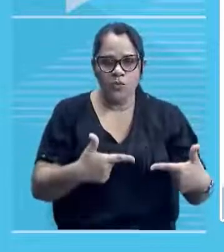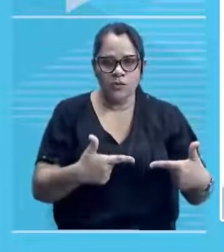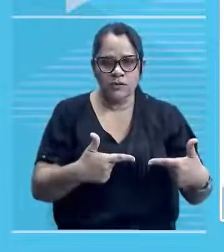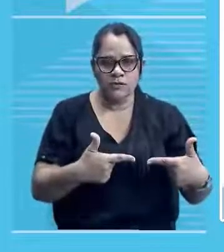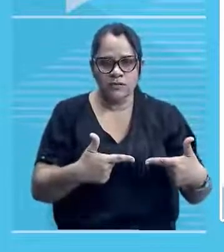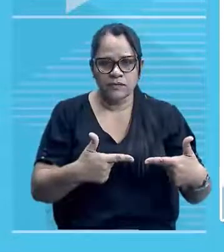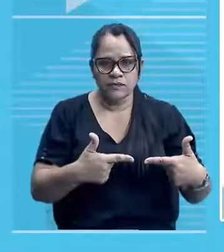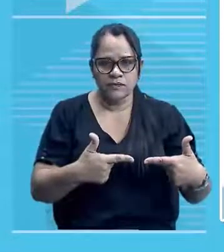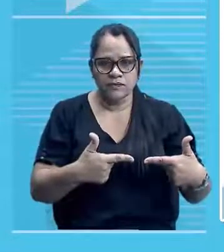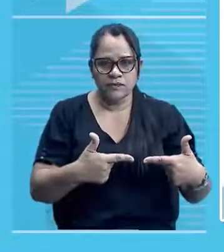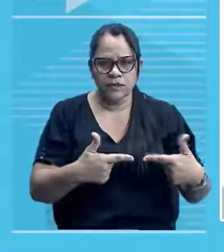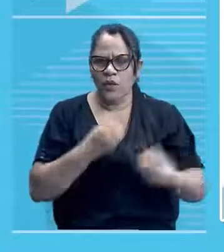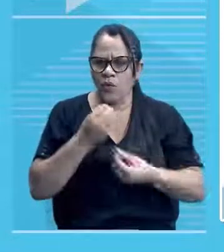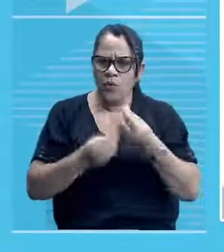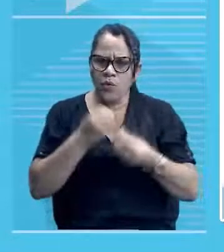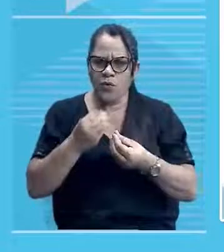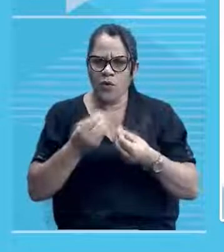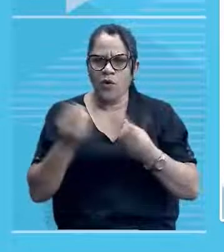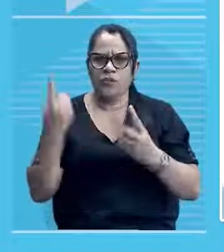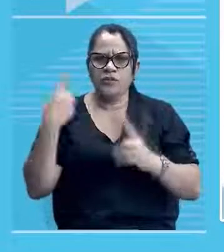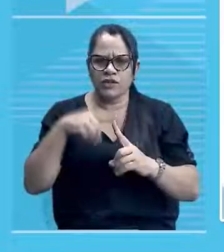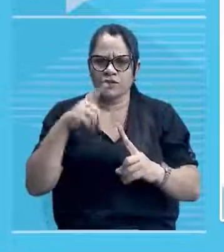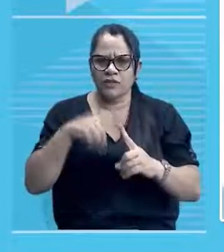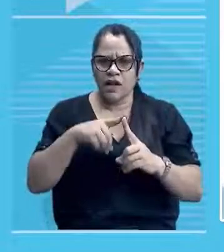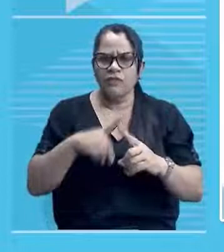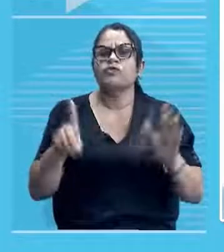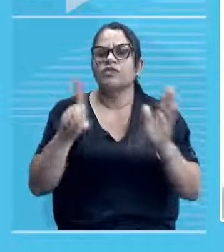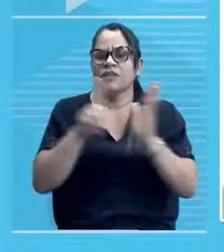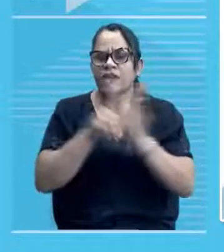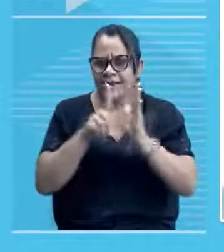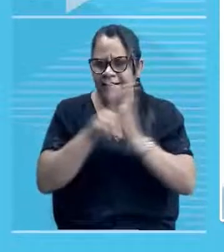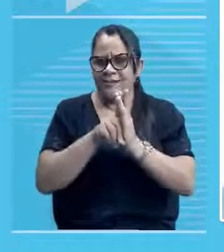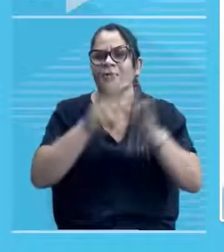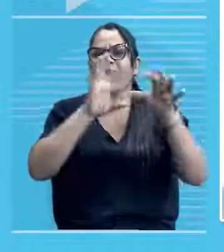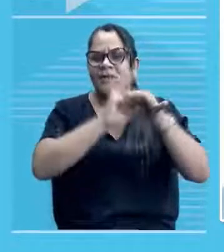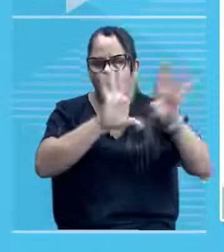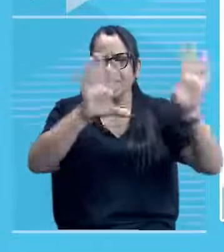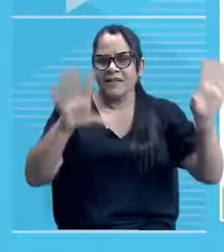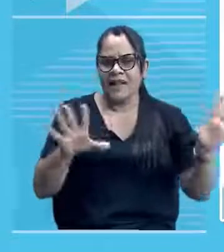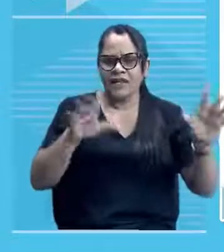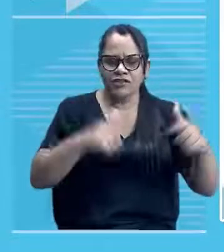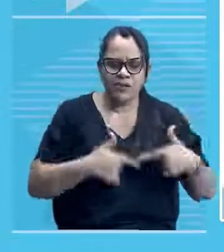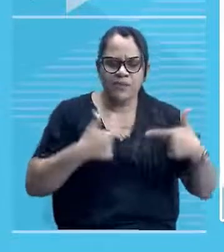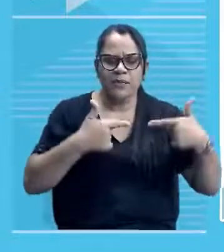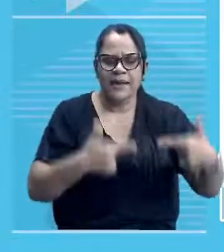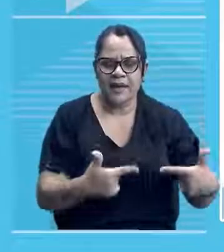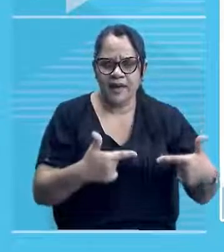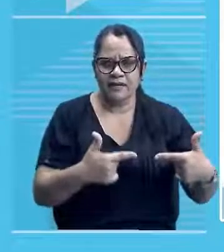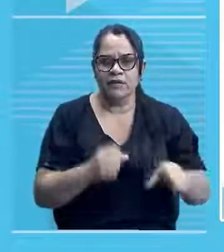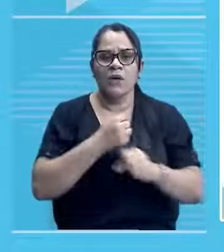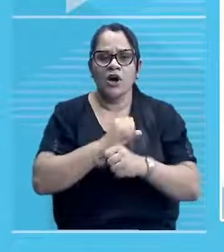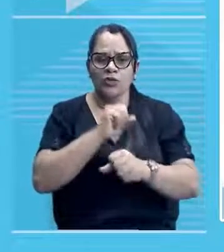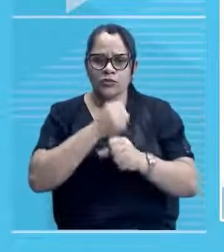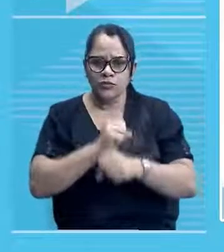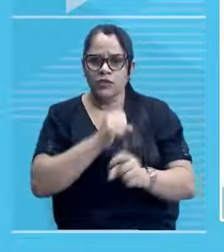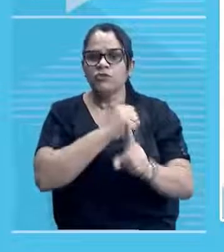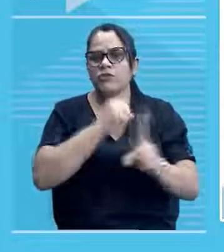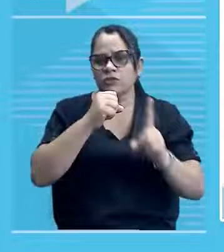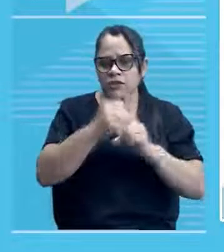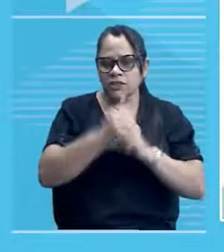que objetivava o direito à liberdade, né? Pela construção de uma sociedade